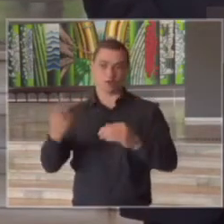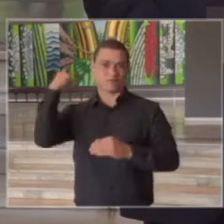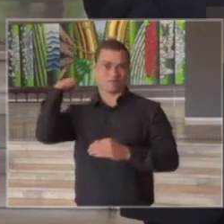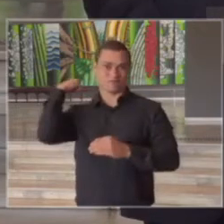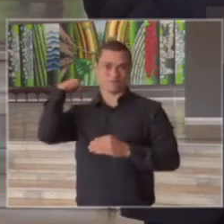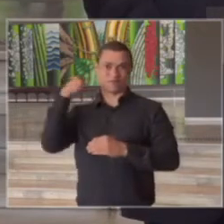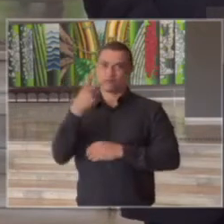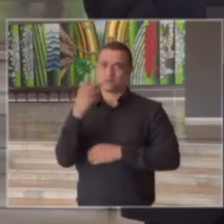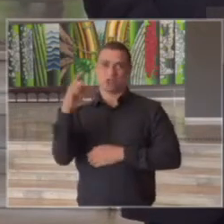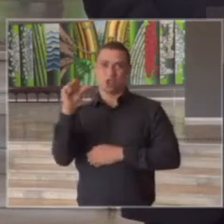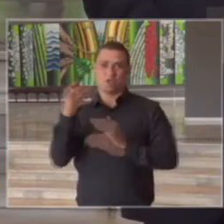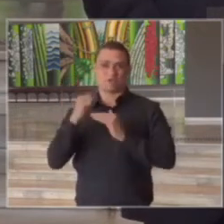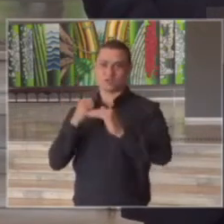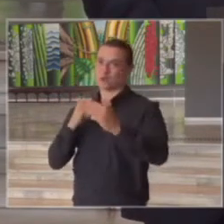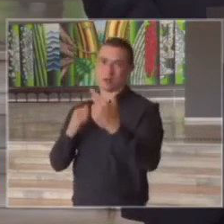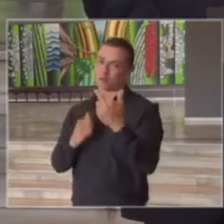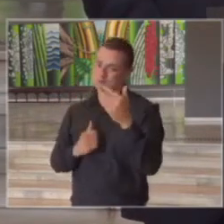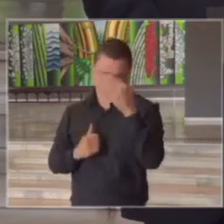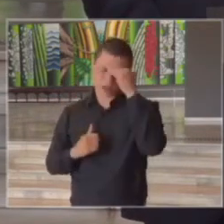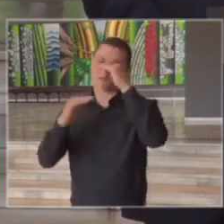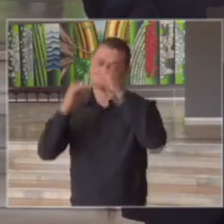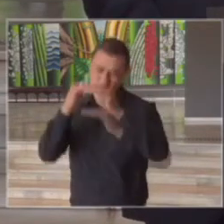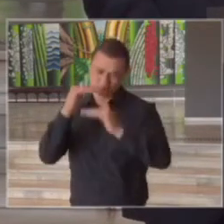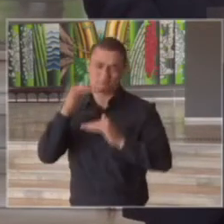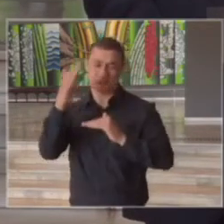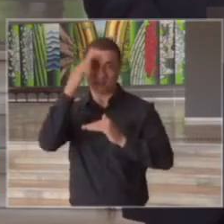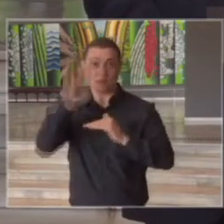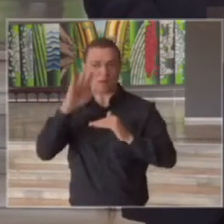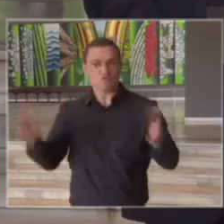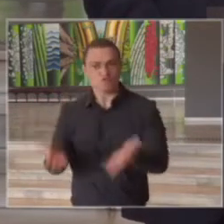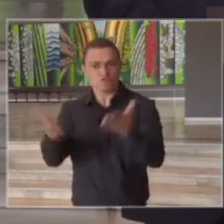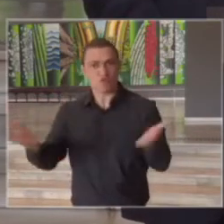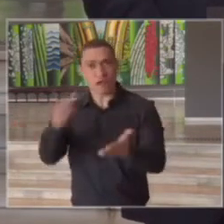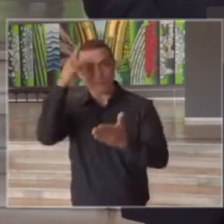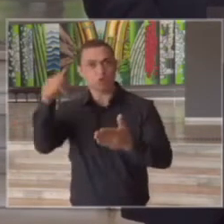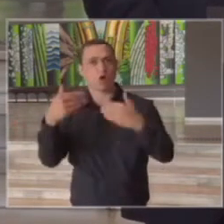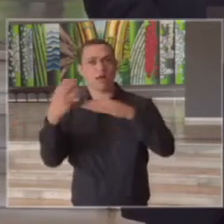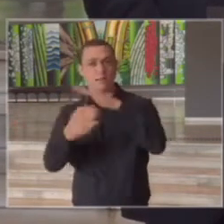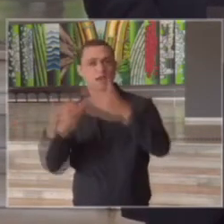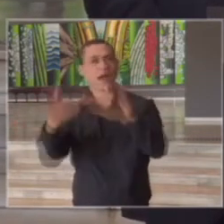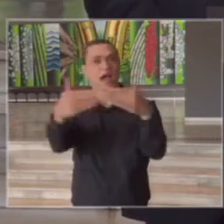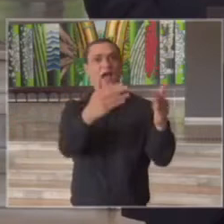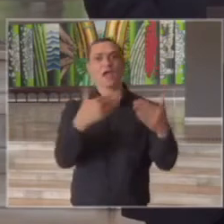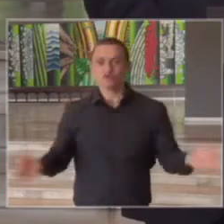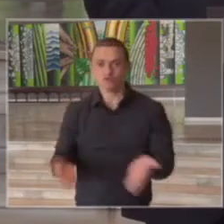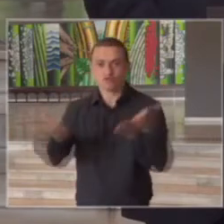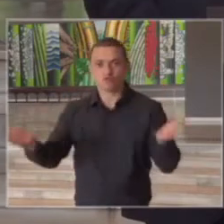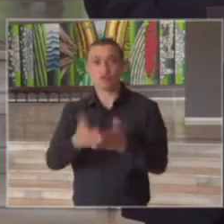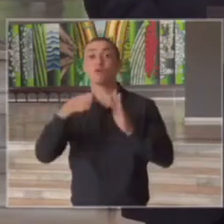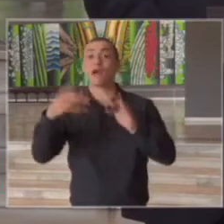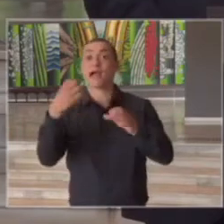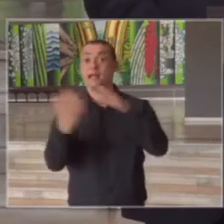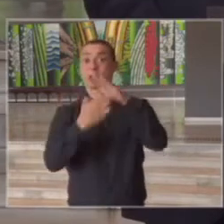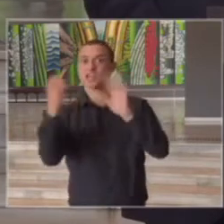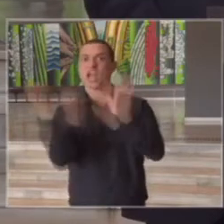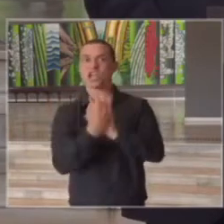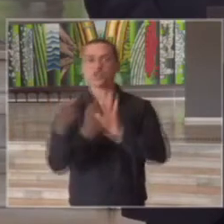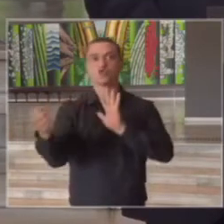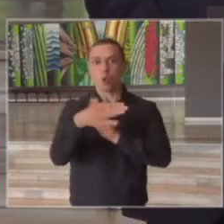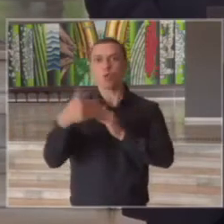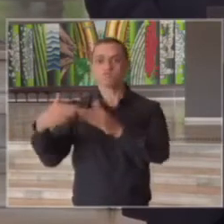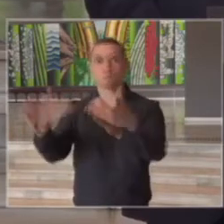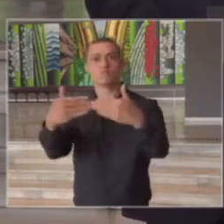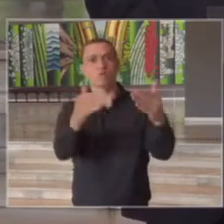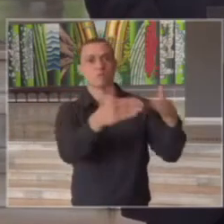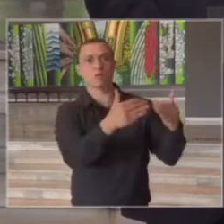obtivemos em 2019 mas estimular muito a atividade empreendedora portanto vamos ter um crescimento no número de registros de empresas e